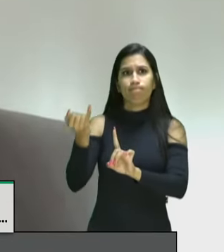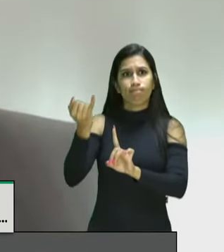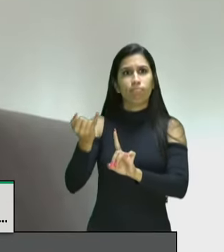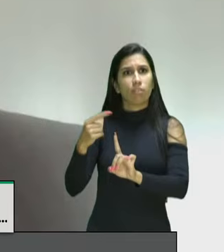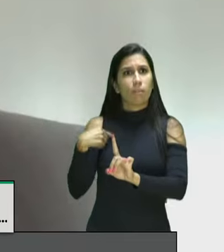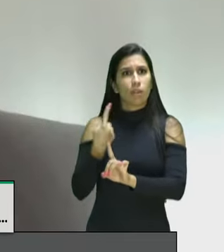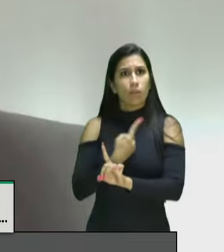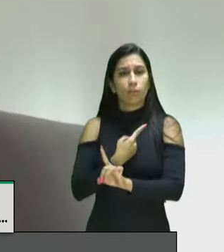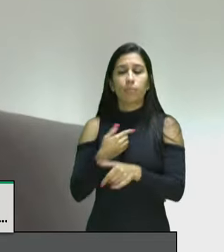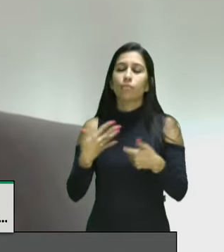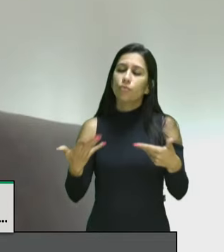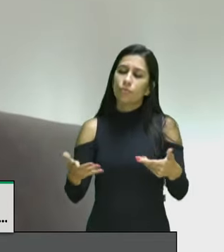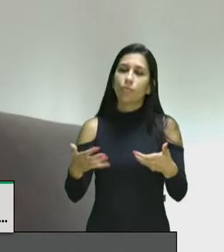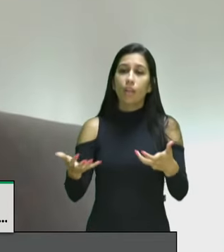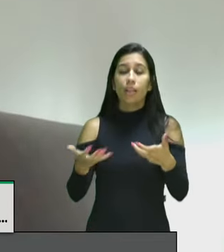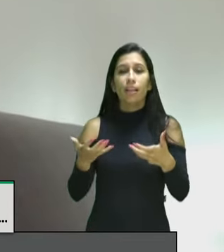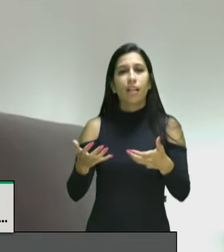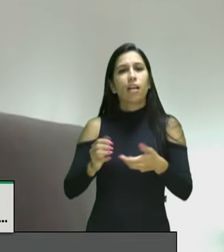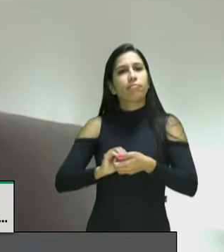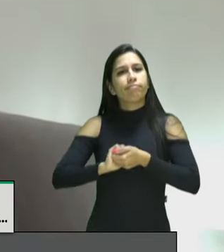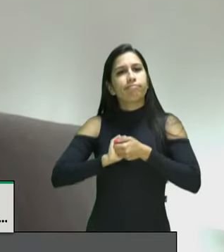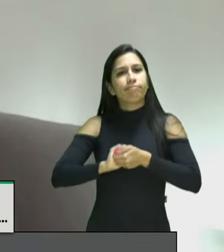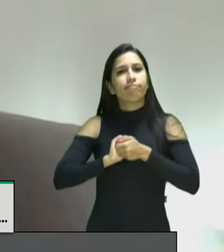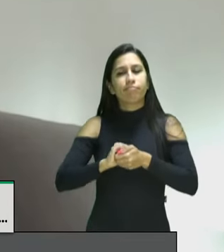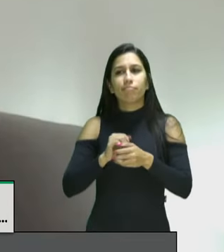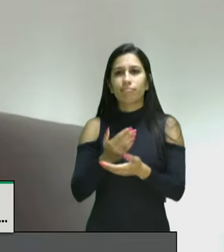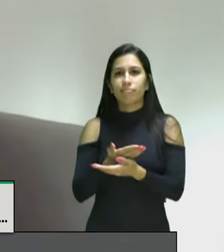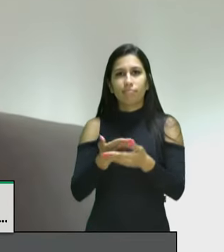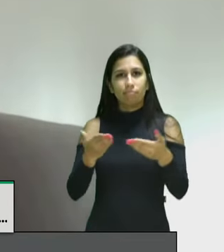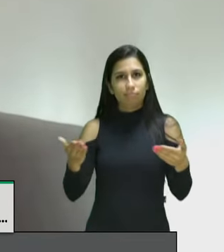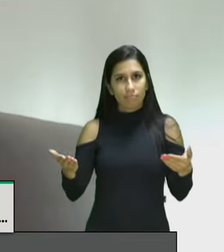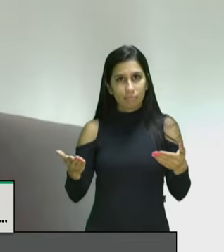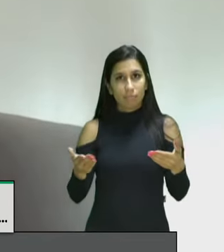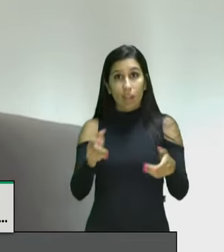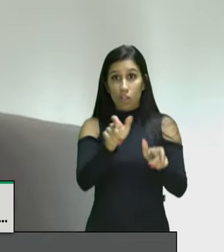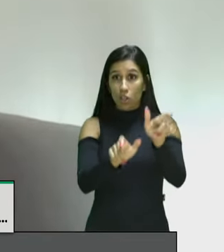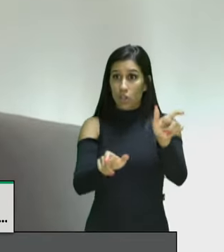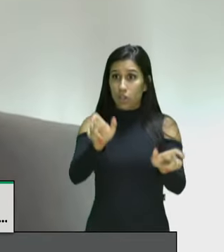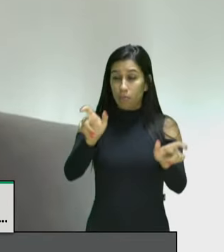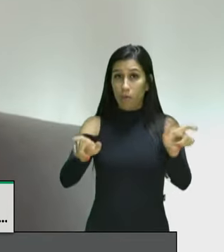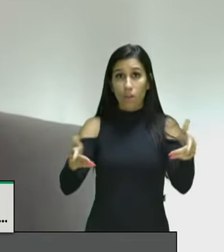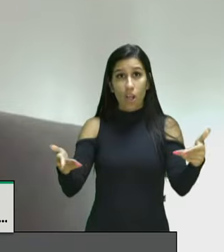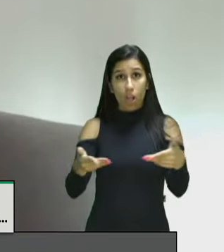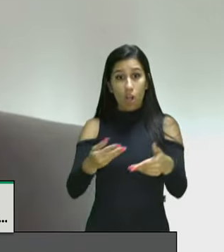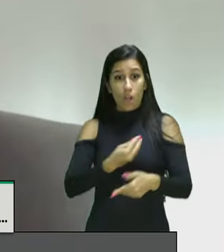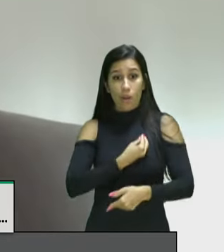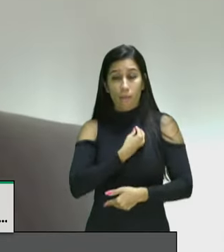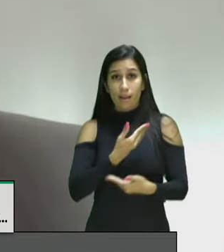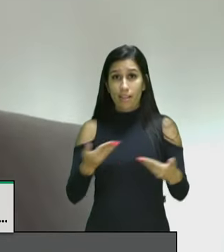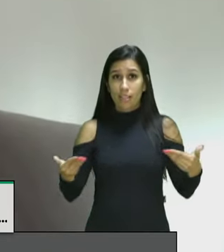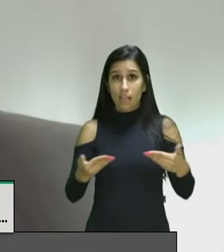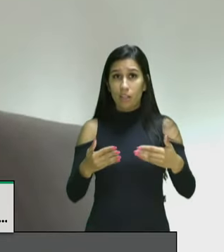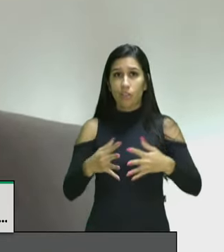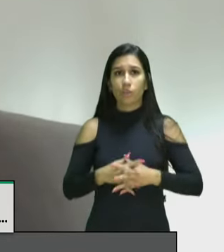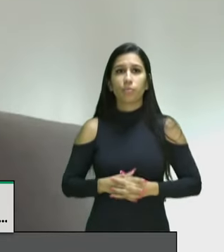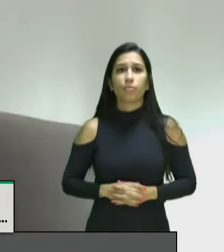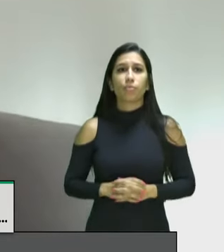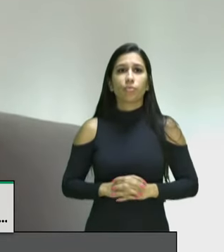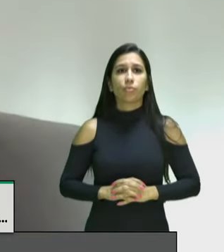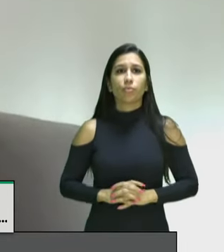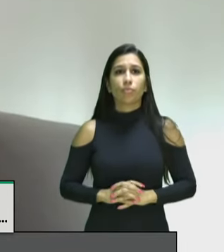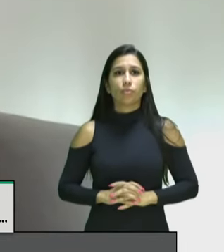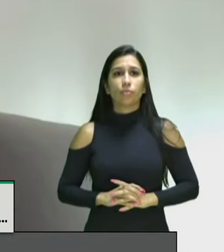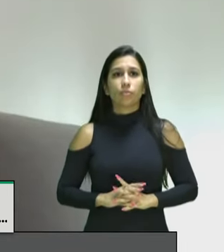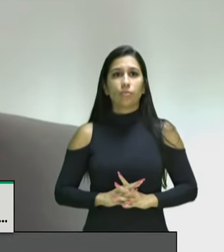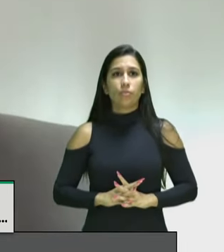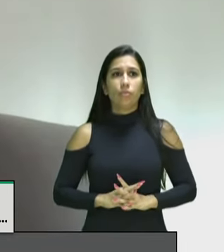mas gostaria de saudar essa mesa em nome das candaces aqui presentes que tanto me inspiram que eu conheço